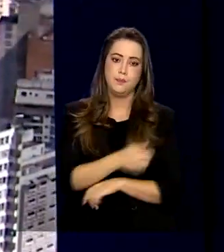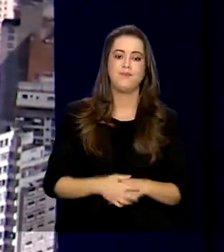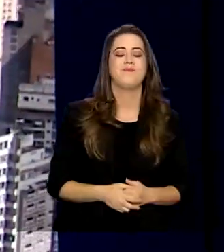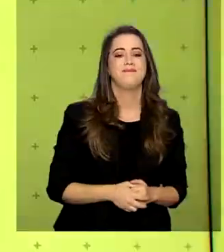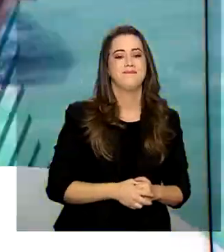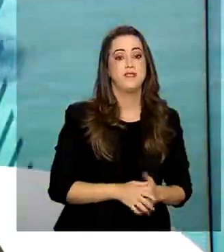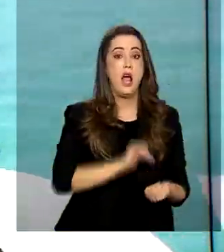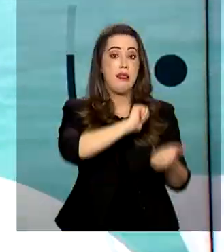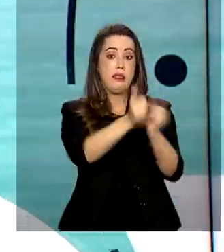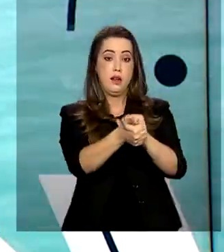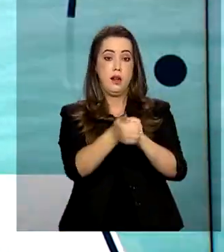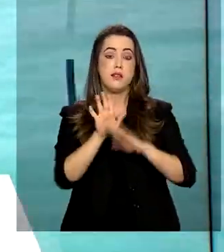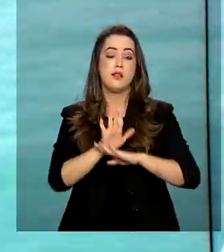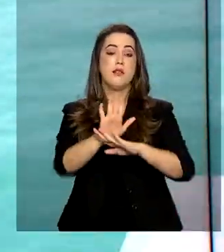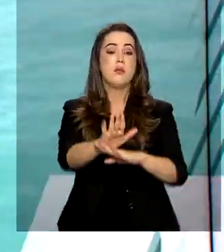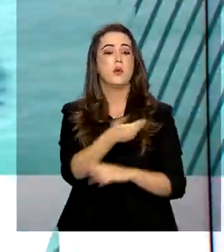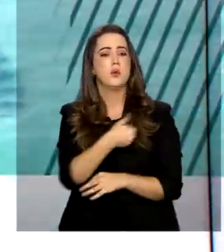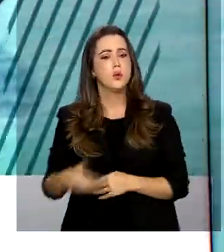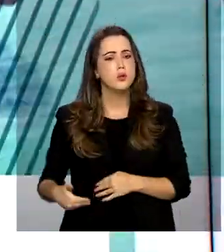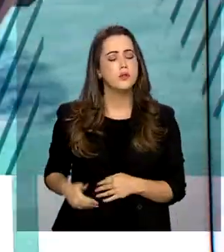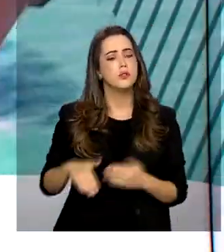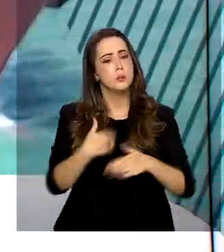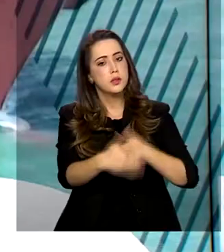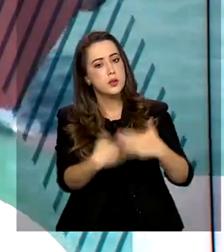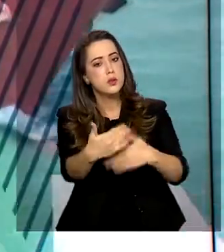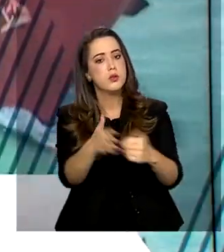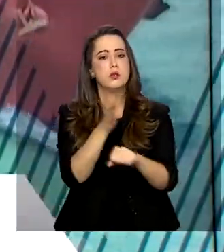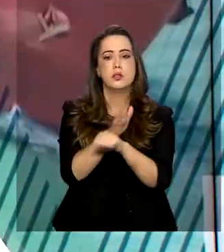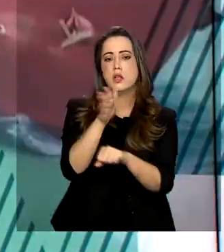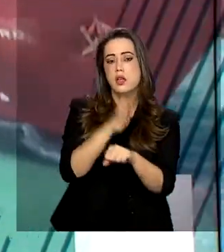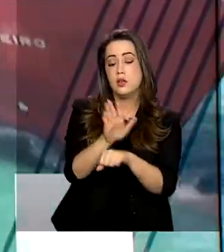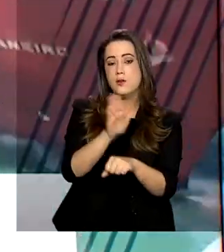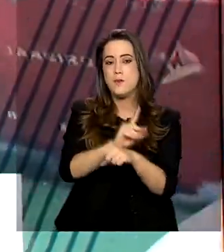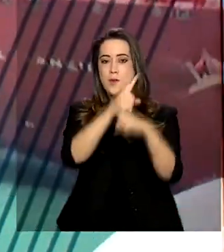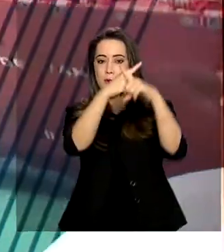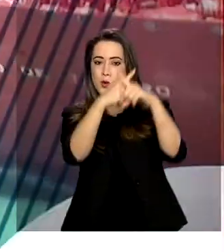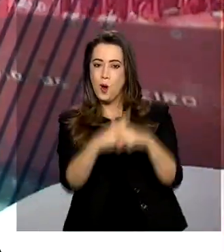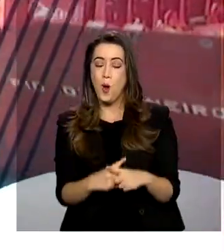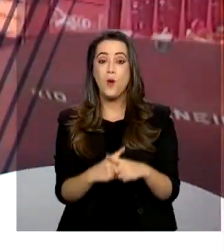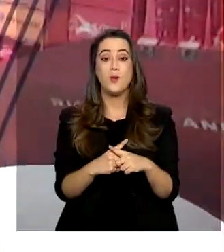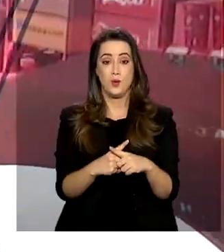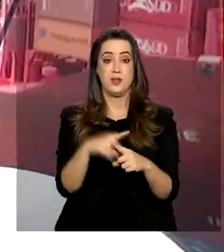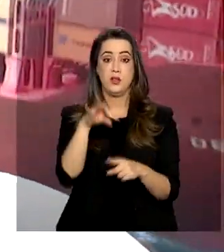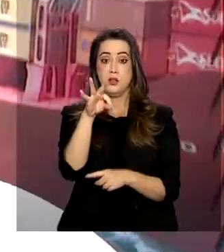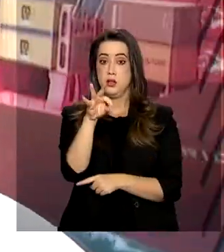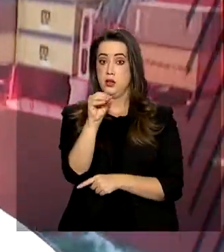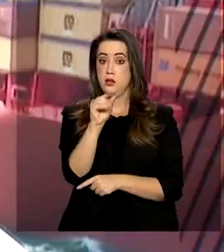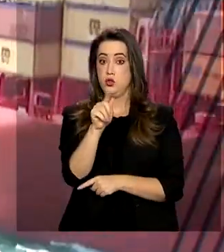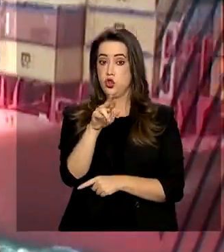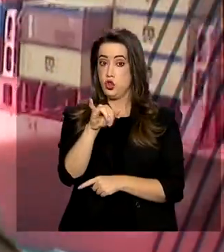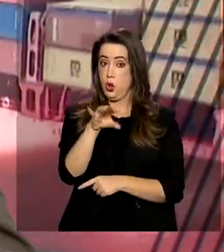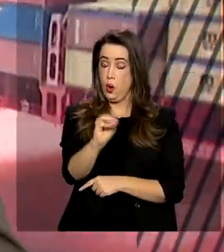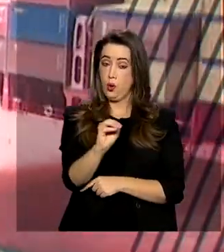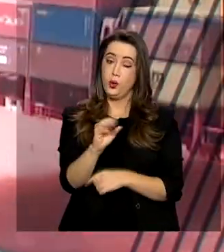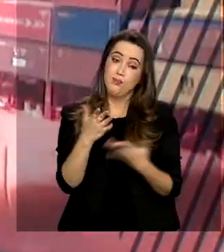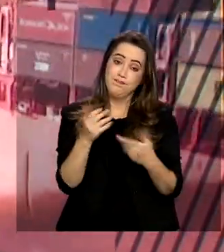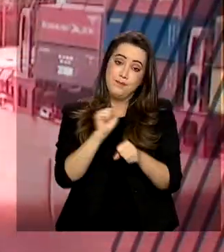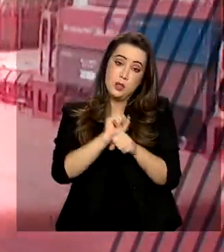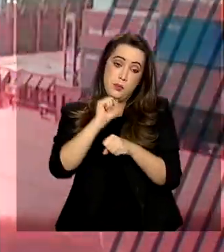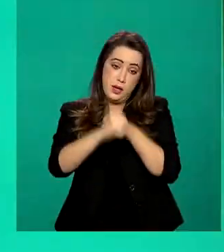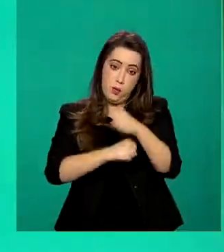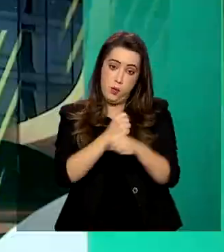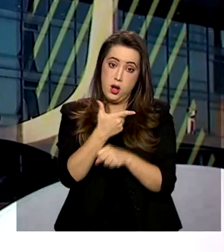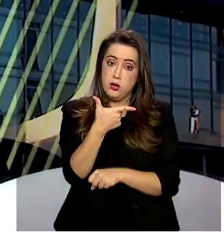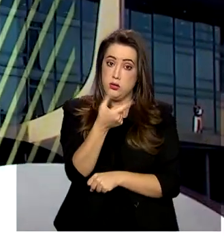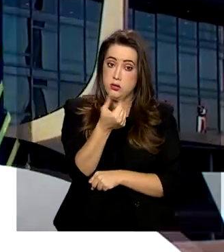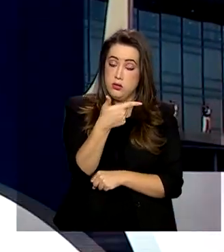Atletas têm garantido o apoio do governo para que mantenham a preparação para os Jogos de Tóquio adiados para o ano que vem por causa da pandemia do